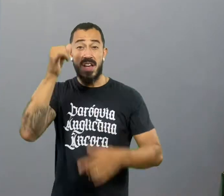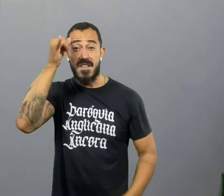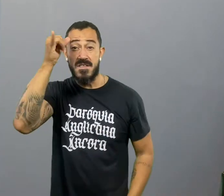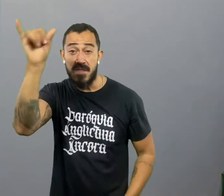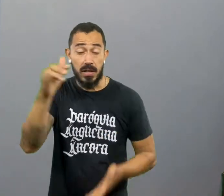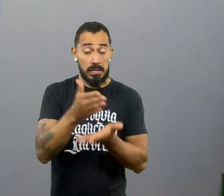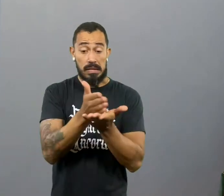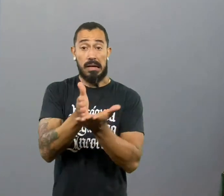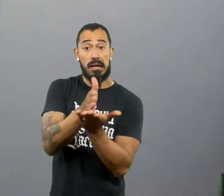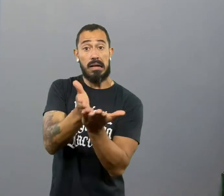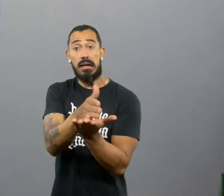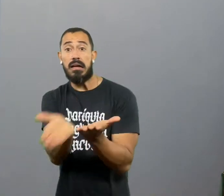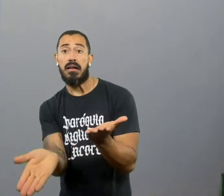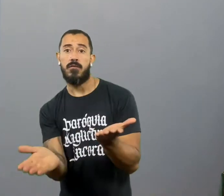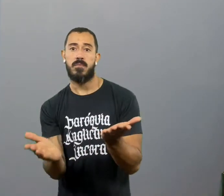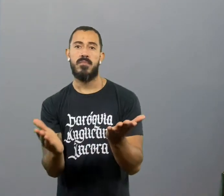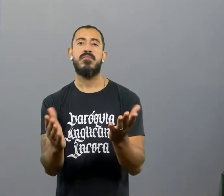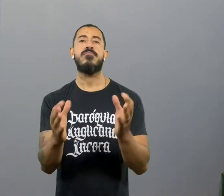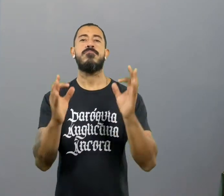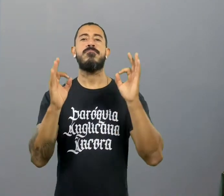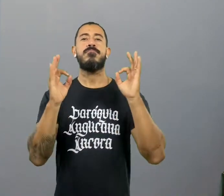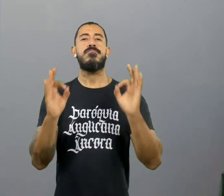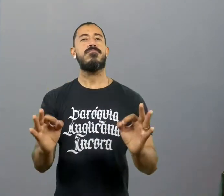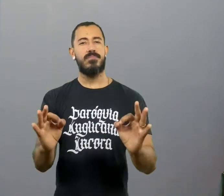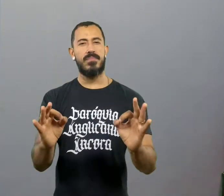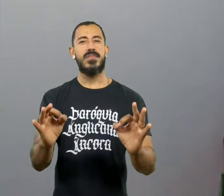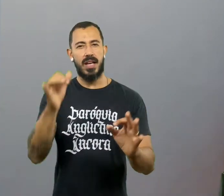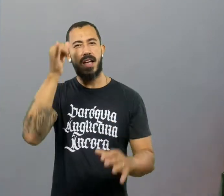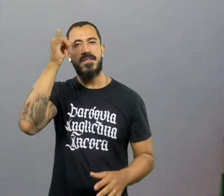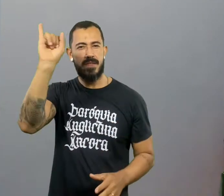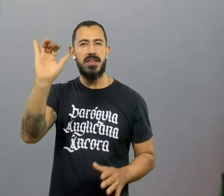Sabe? E aí isso vai te fazer só uma pessoa mais prudente.